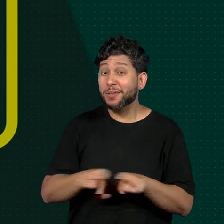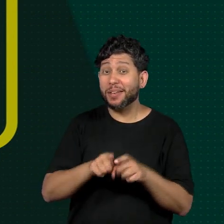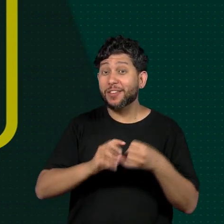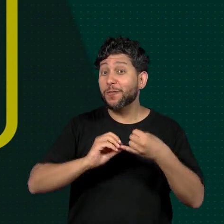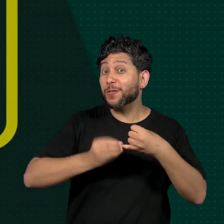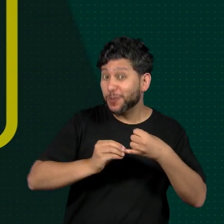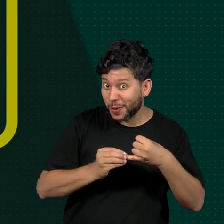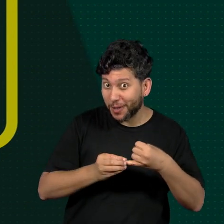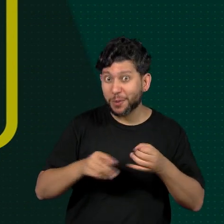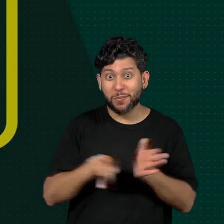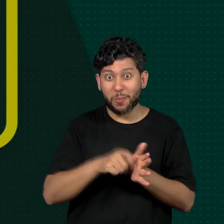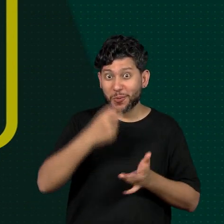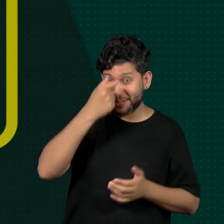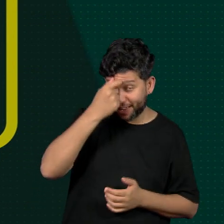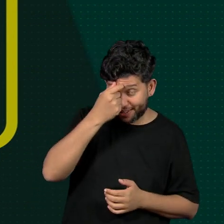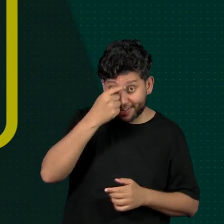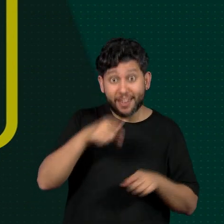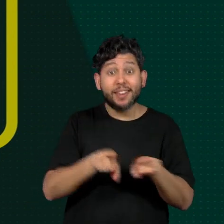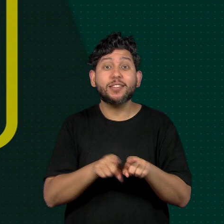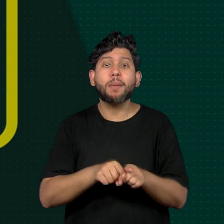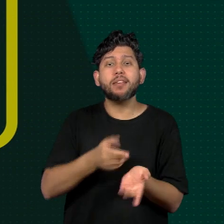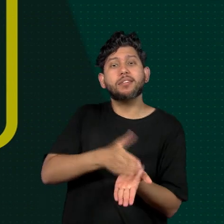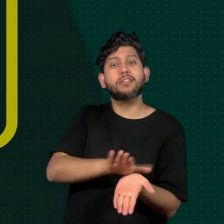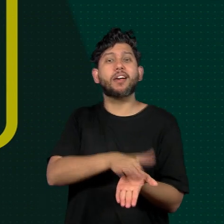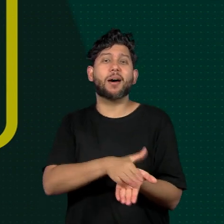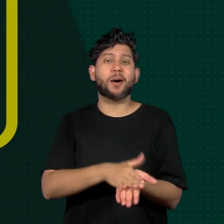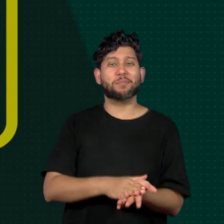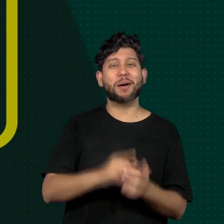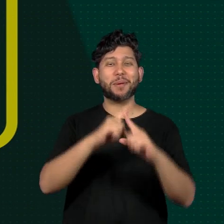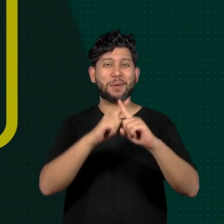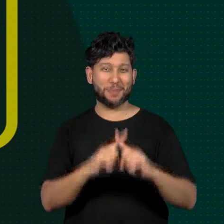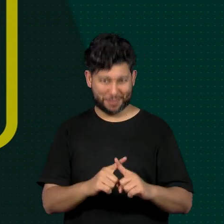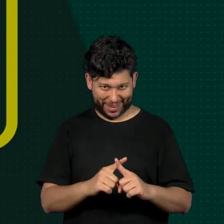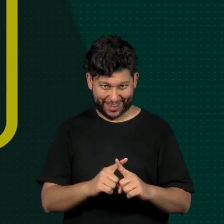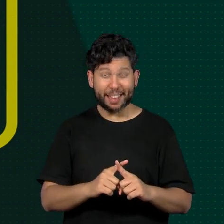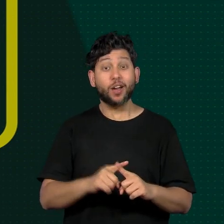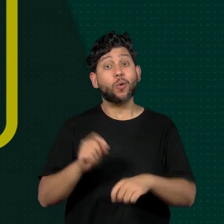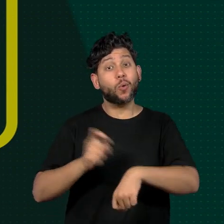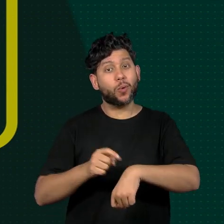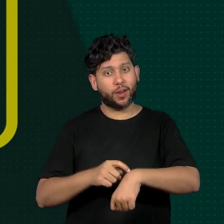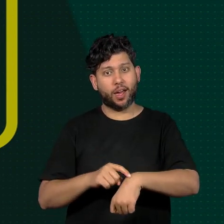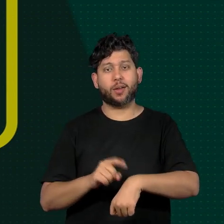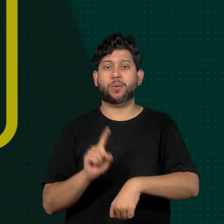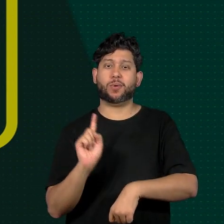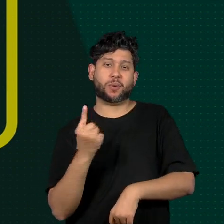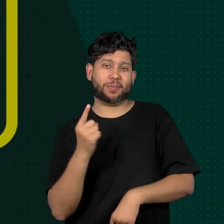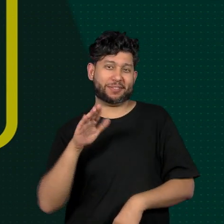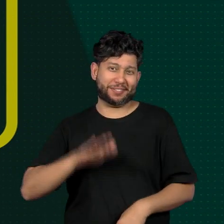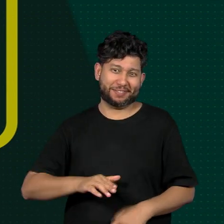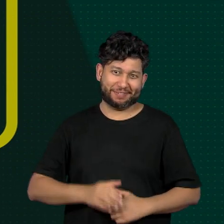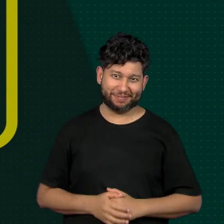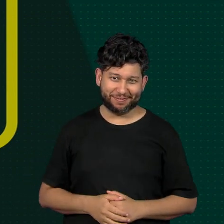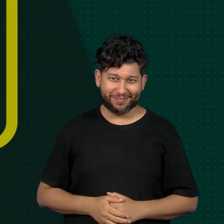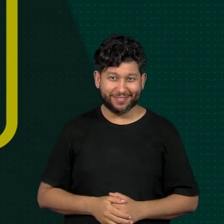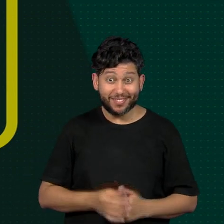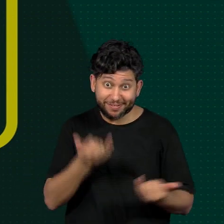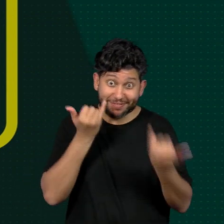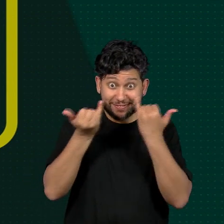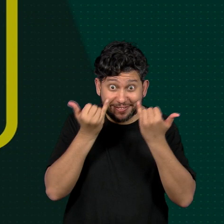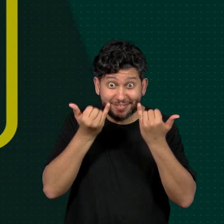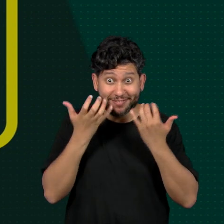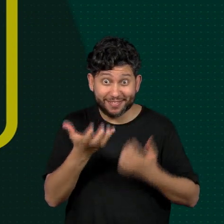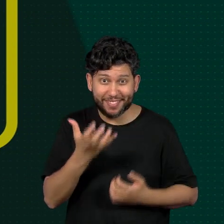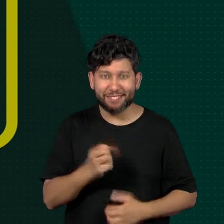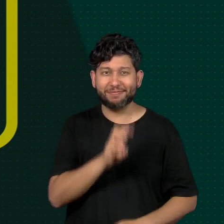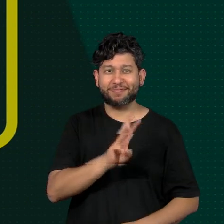Consciência e o concurso Samba no Pé, na Fábrica do Samba, a partir das 13 horas. Mais informações, acesse